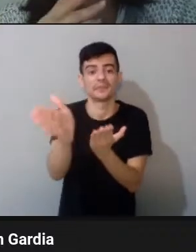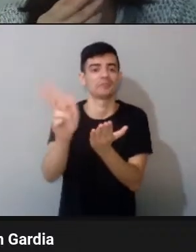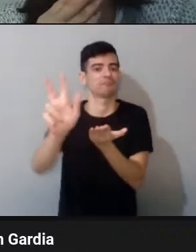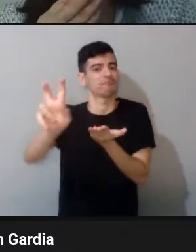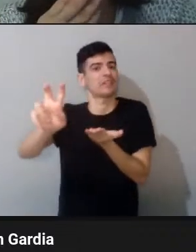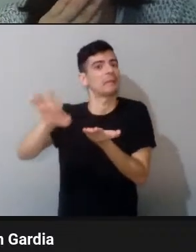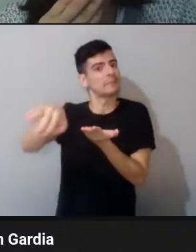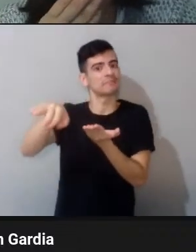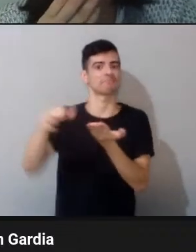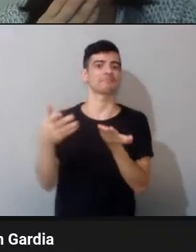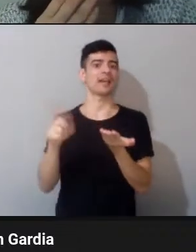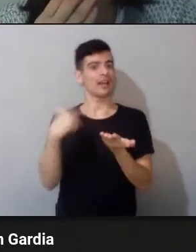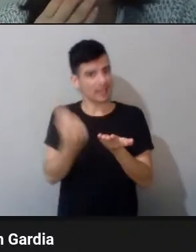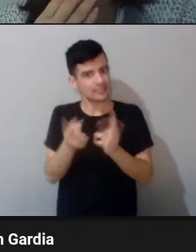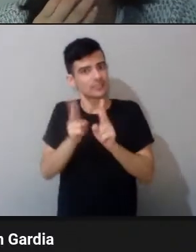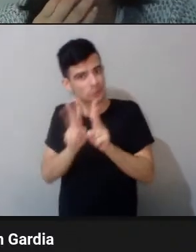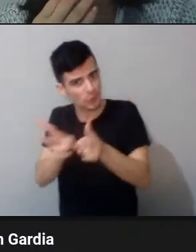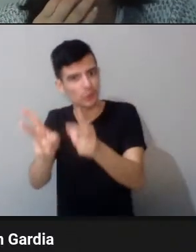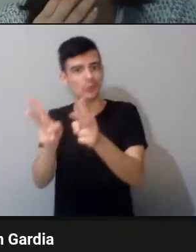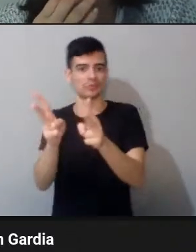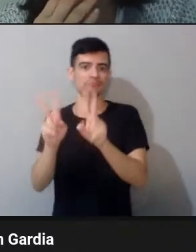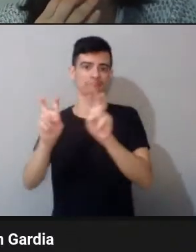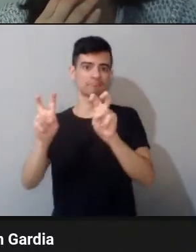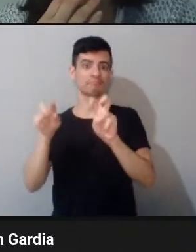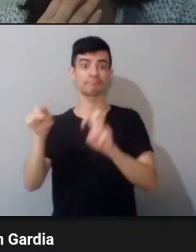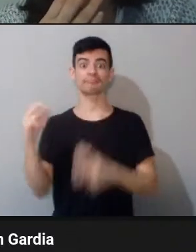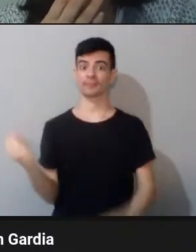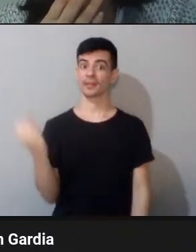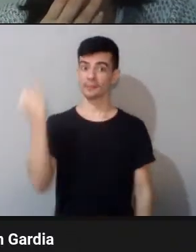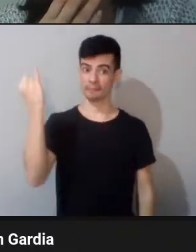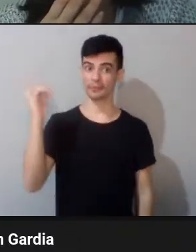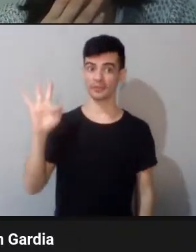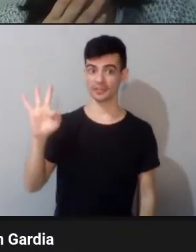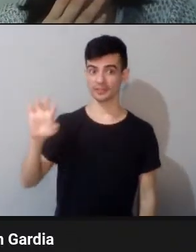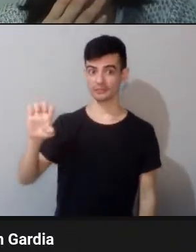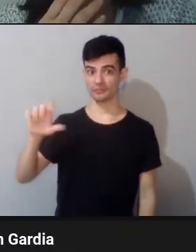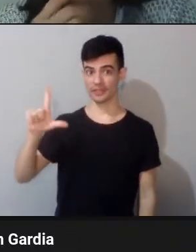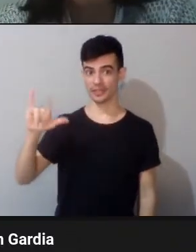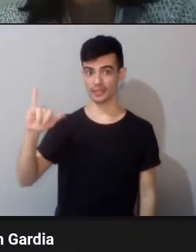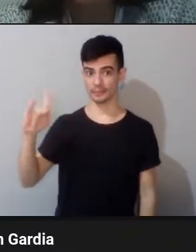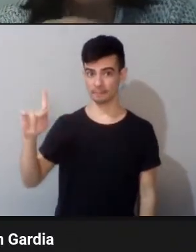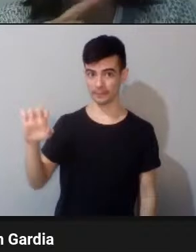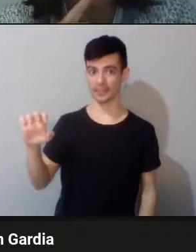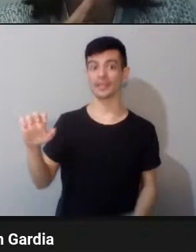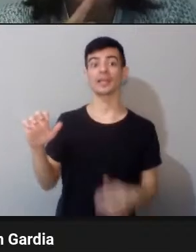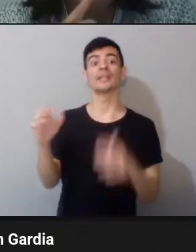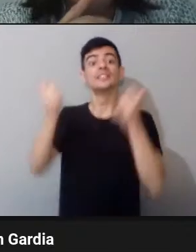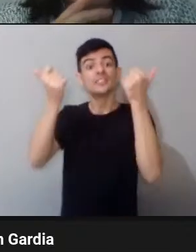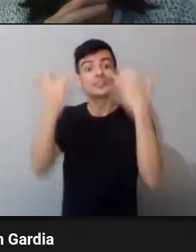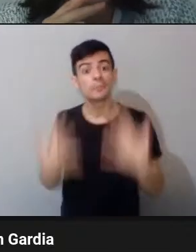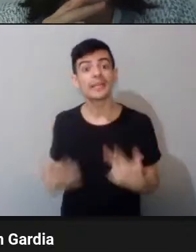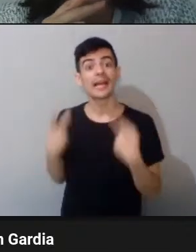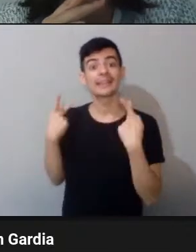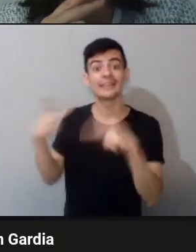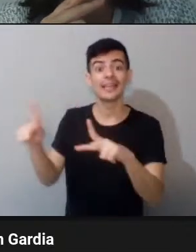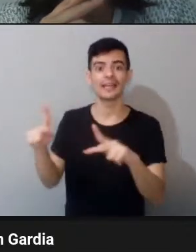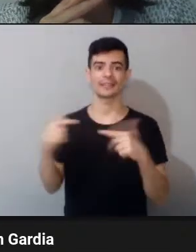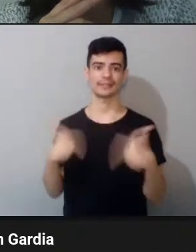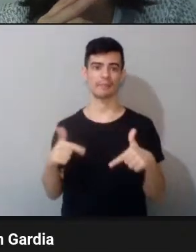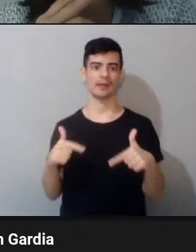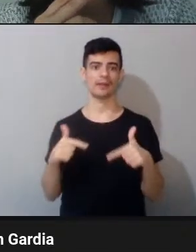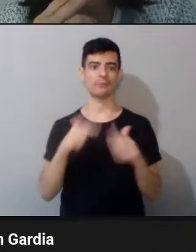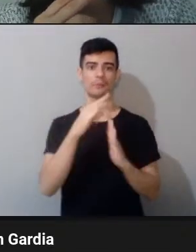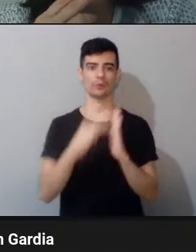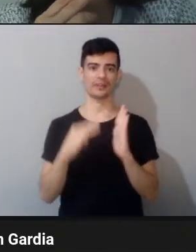acho importante o Filipe falar sobre o trabalho dele, né? O trabalho de monografia. Mas,